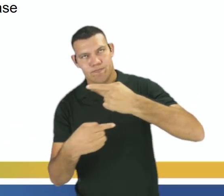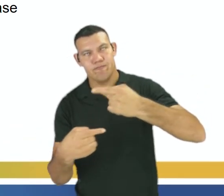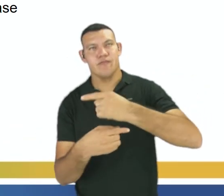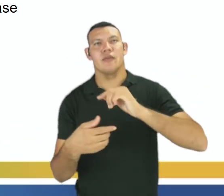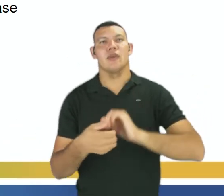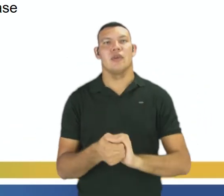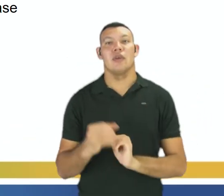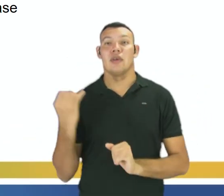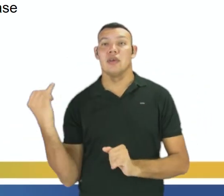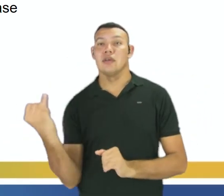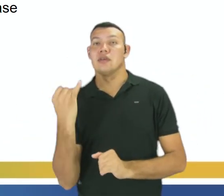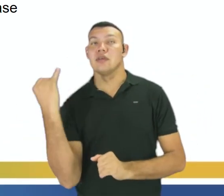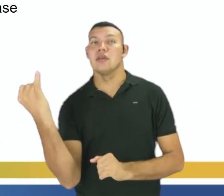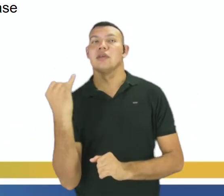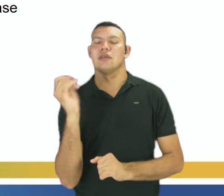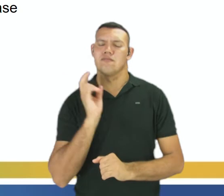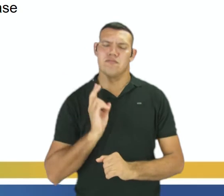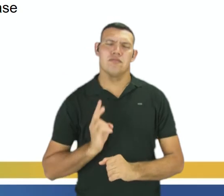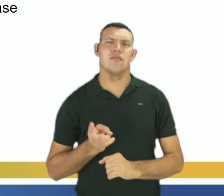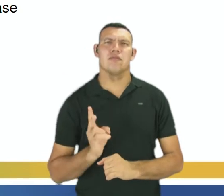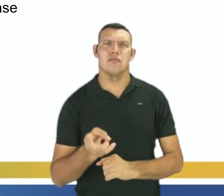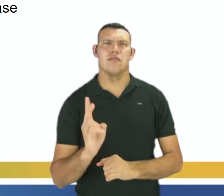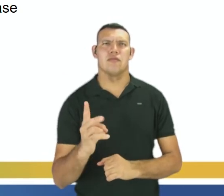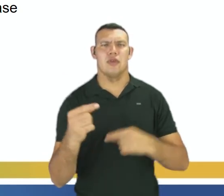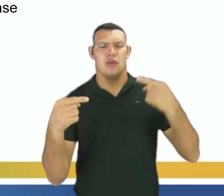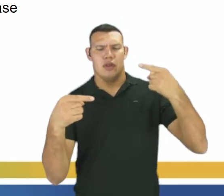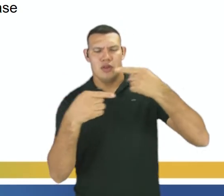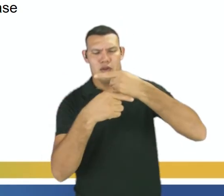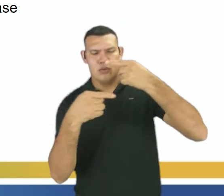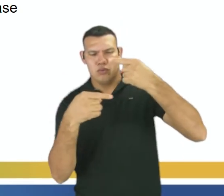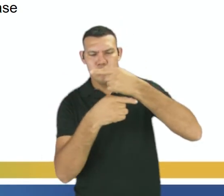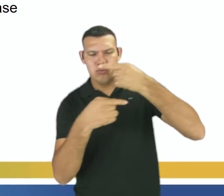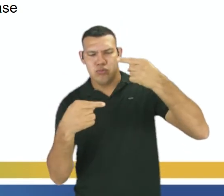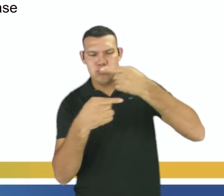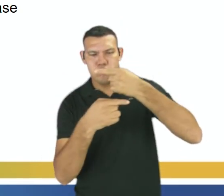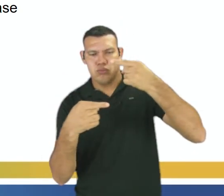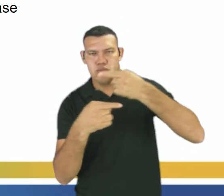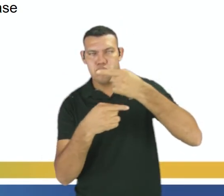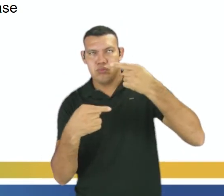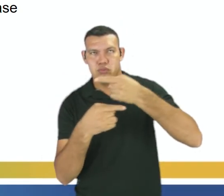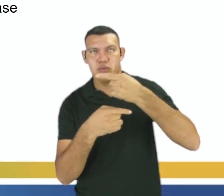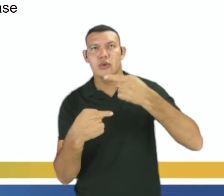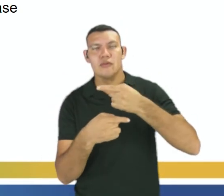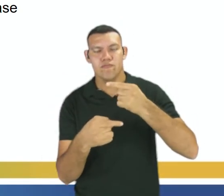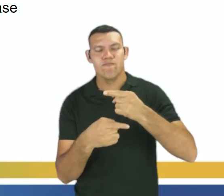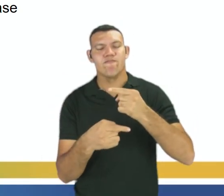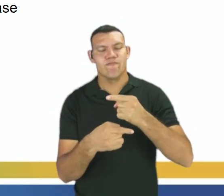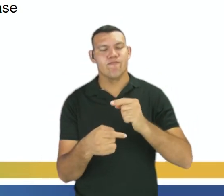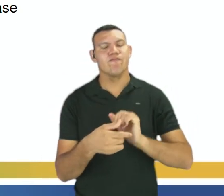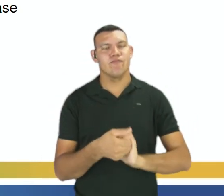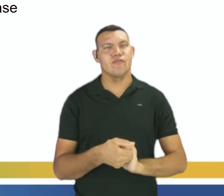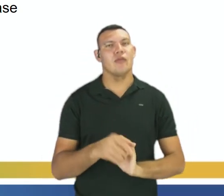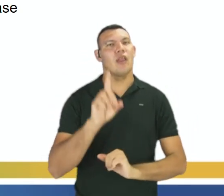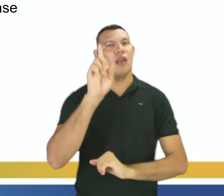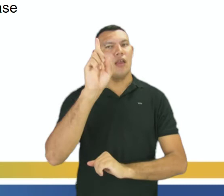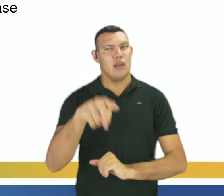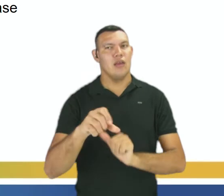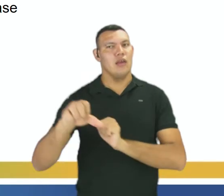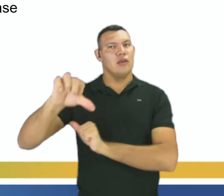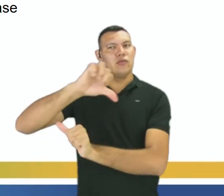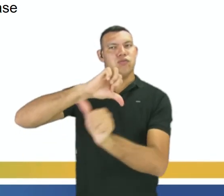coisa muito importante é, todas as vezes que a gente tiver essa seta dupla, tá? Indica que essa reação, ela é